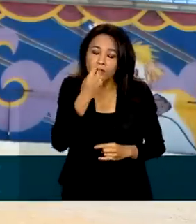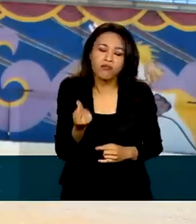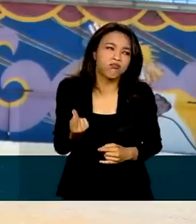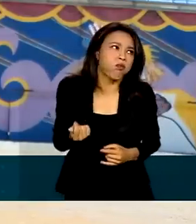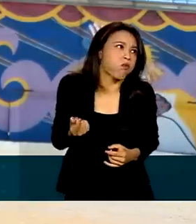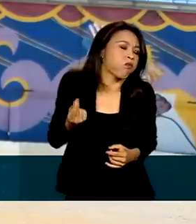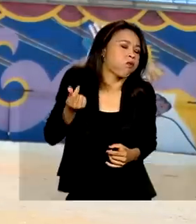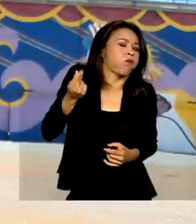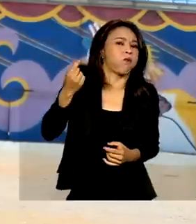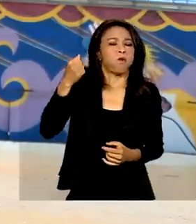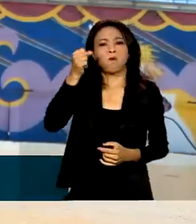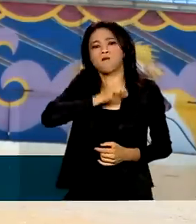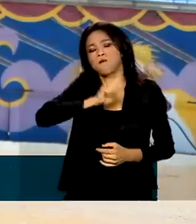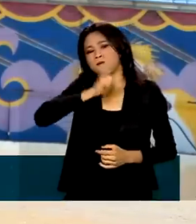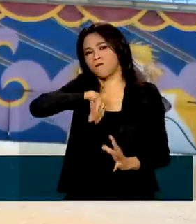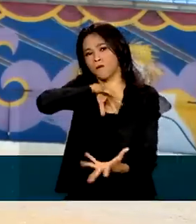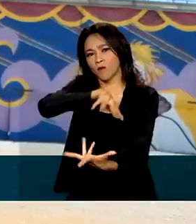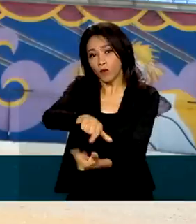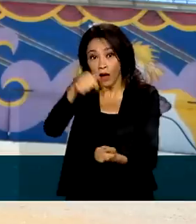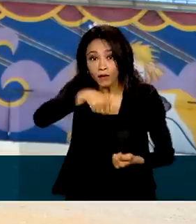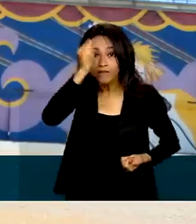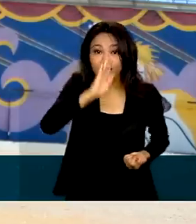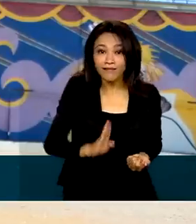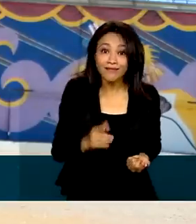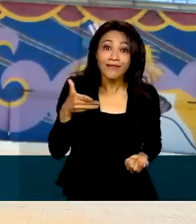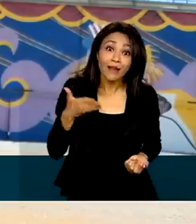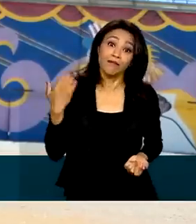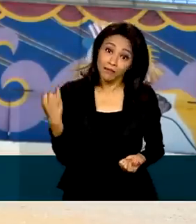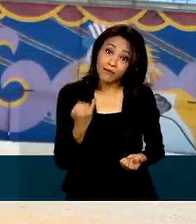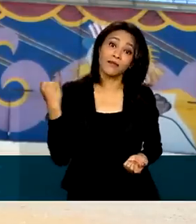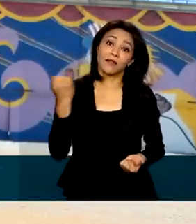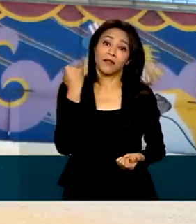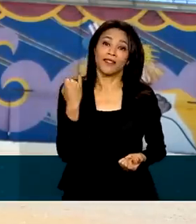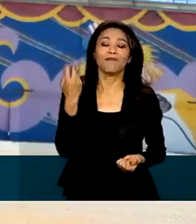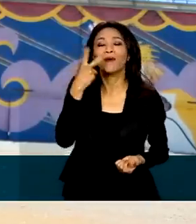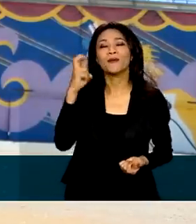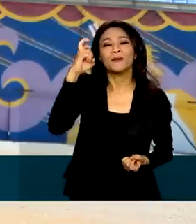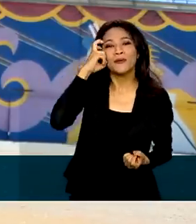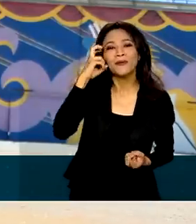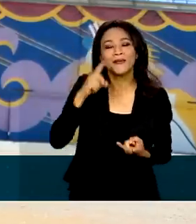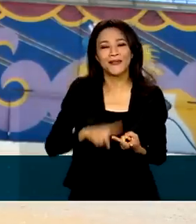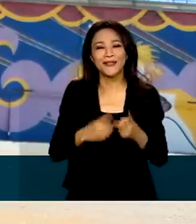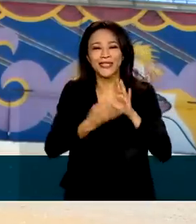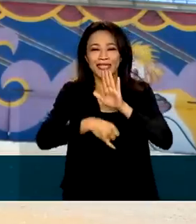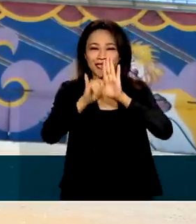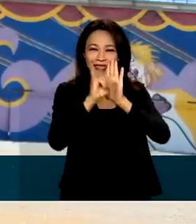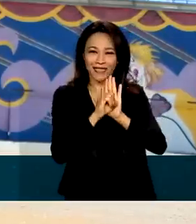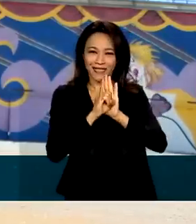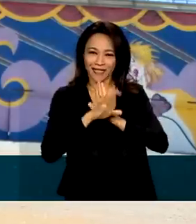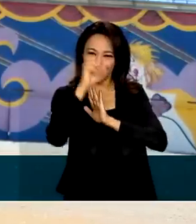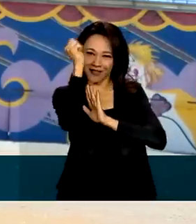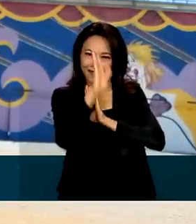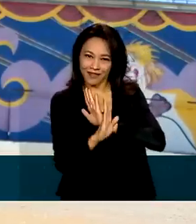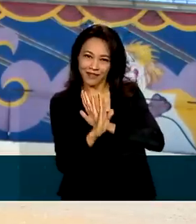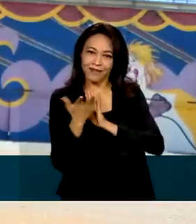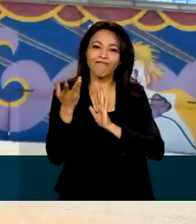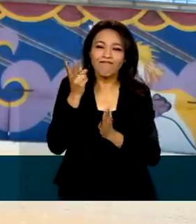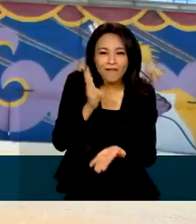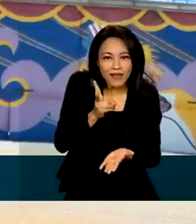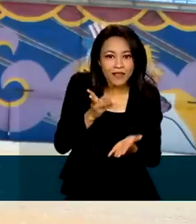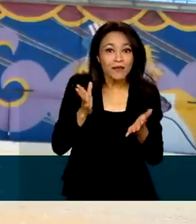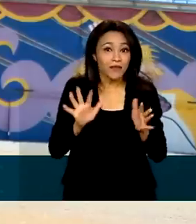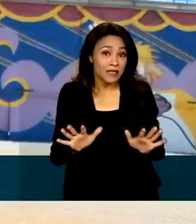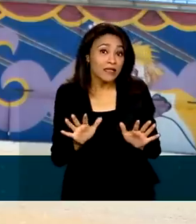antigas registradas do mundo. Aqui no Brasil, ele é importante para a cultura e para a identidade do país. Mesmo assim,